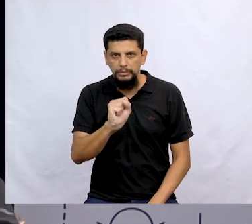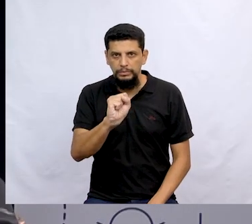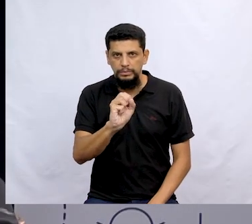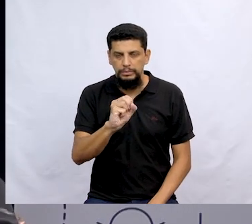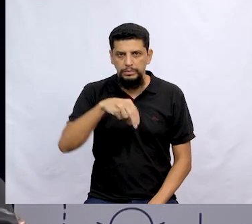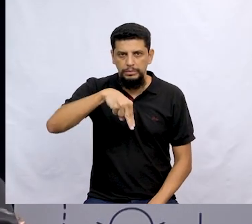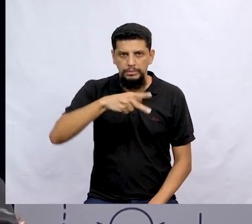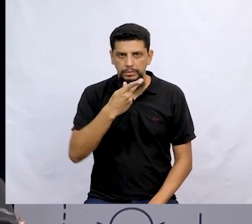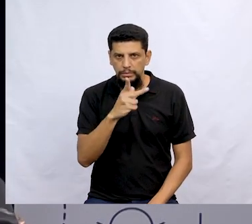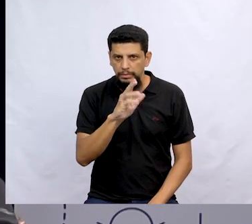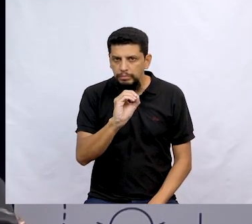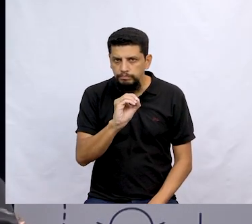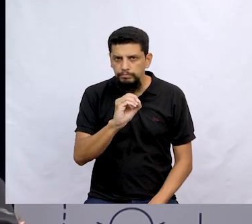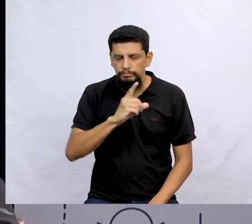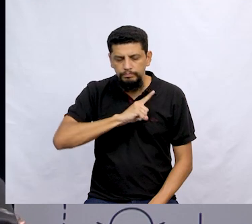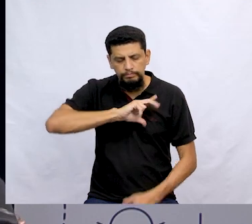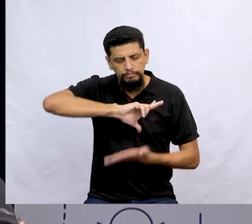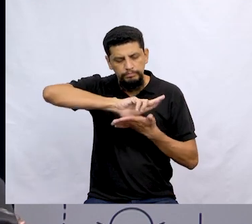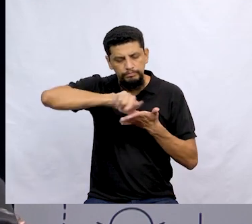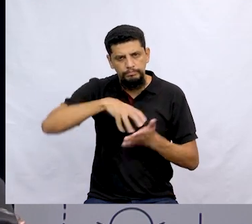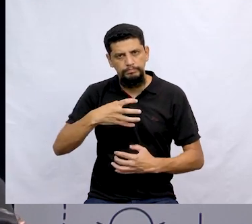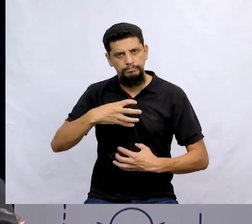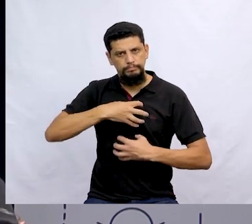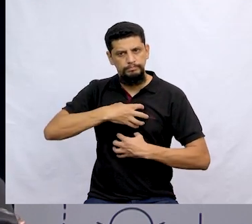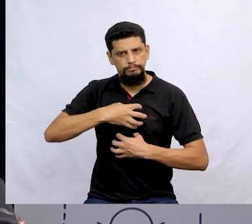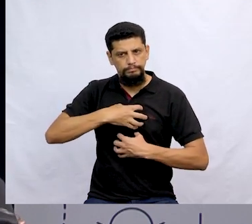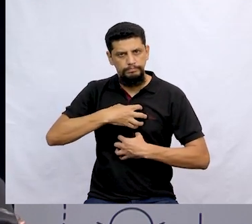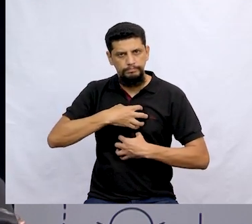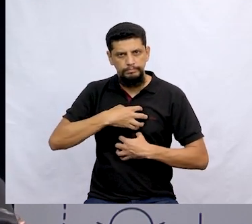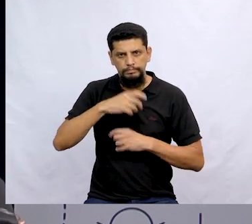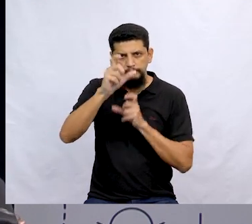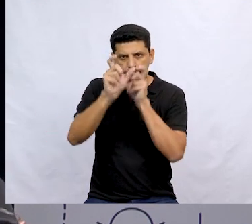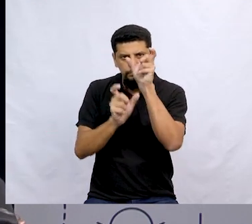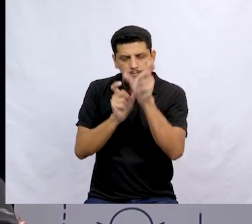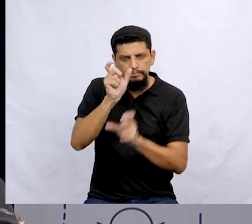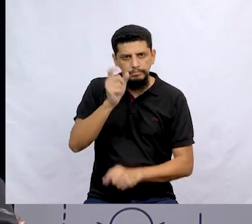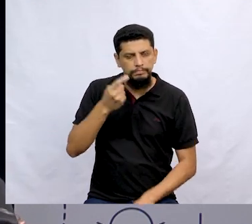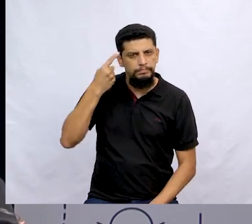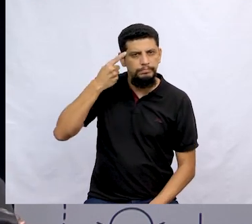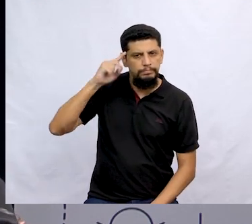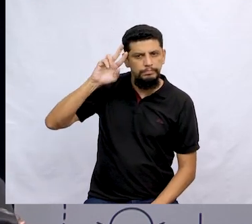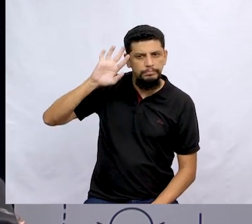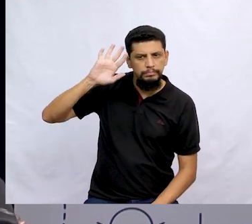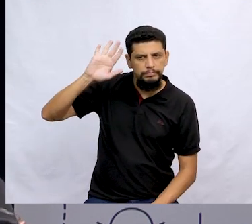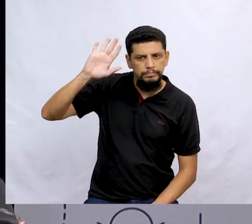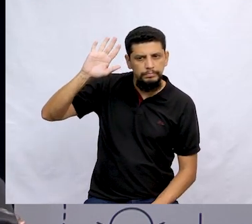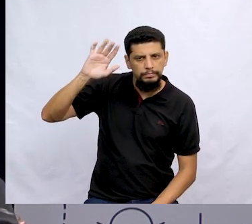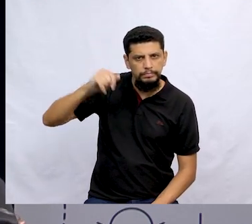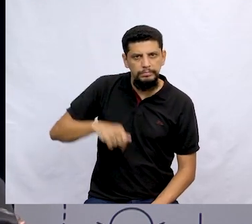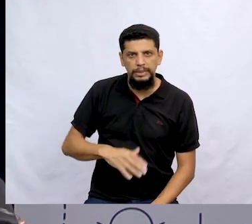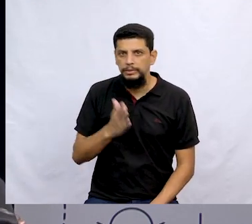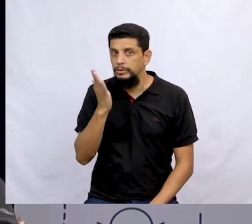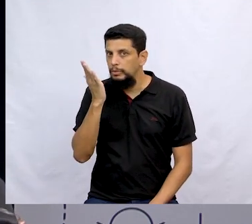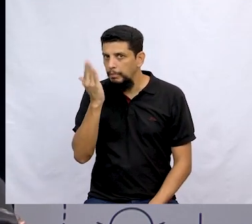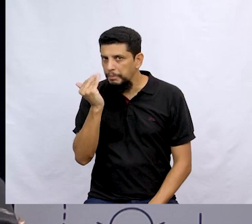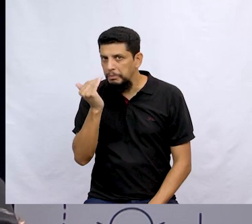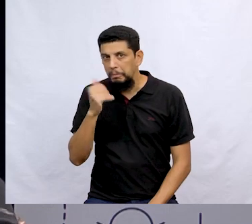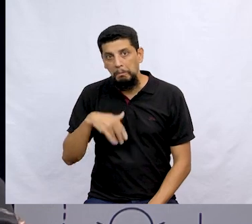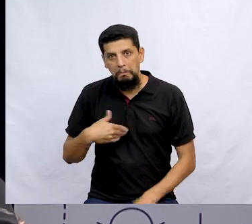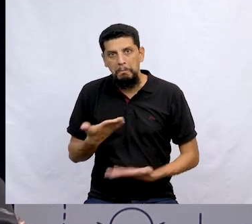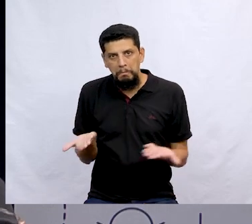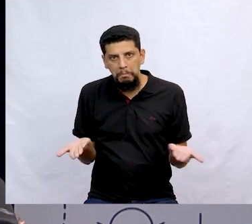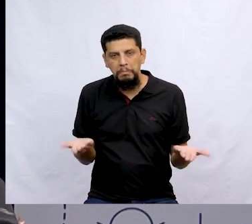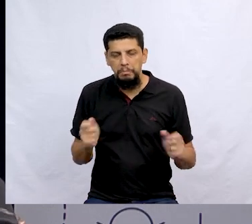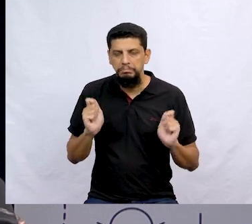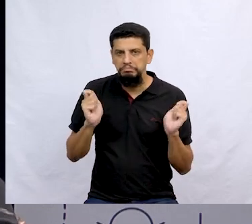Ah, já pensaram aí? Tenho certeza que tem várias pessoas aí pensando num sonho que é, ó, de comer? Hum,